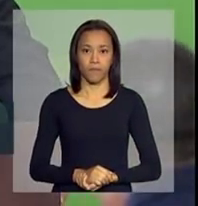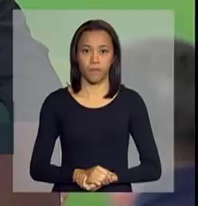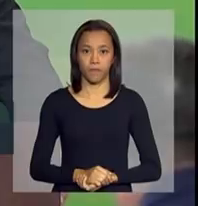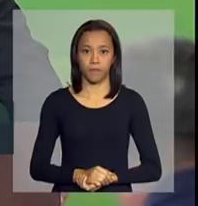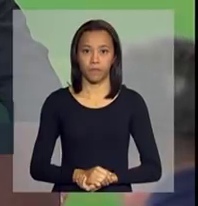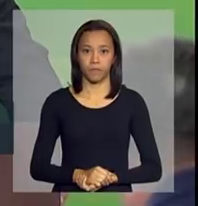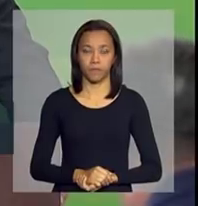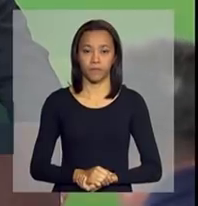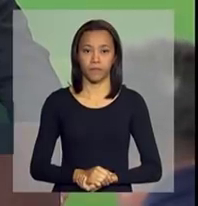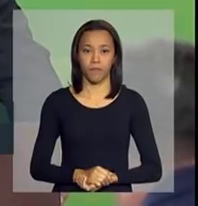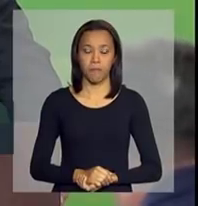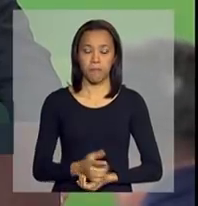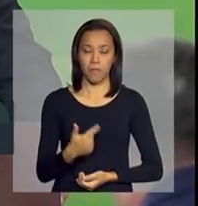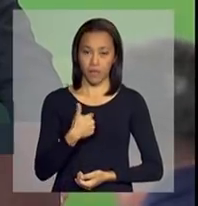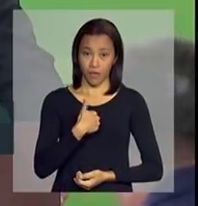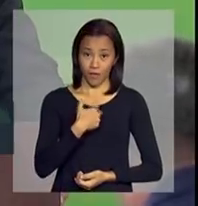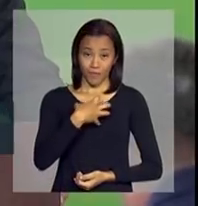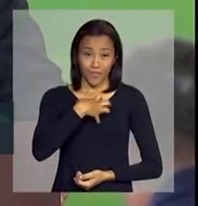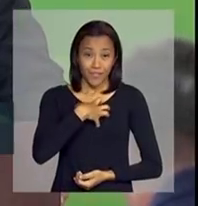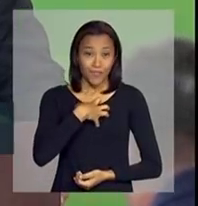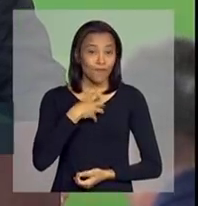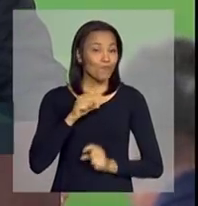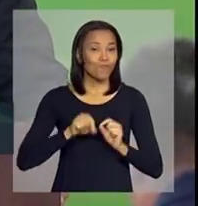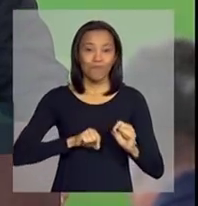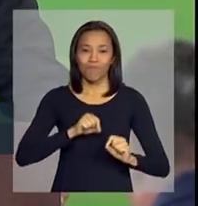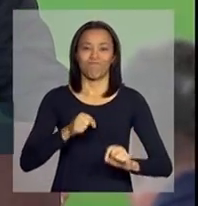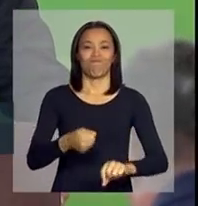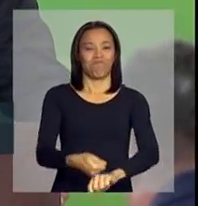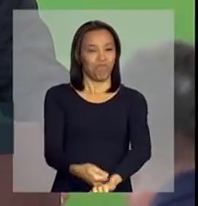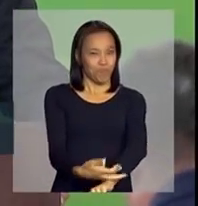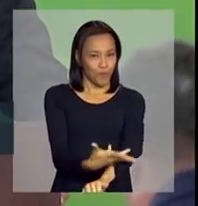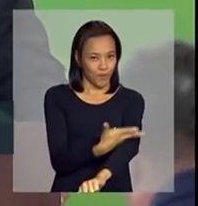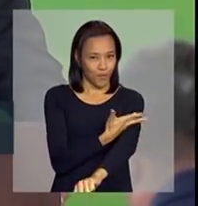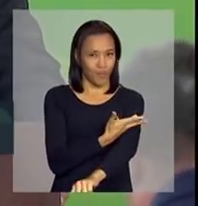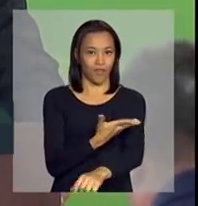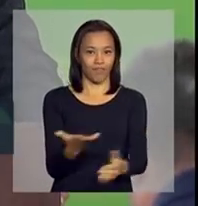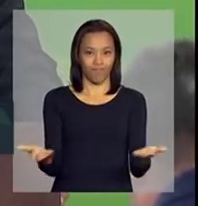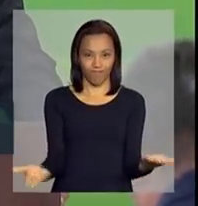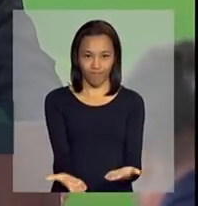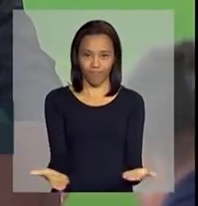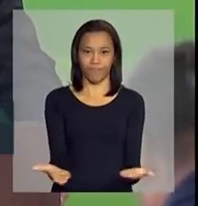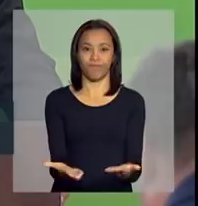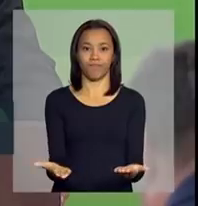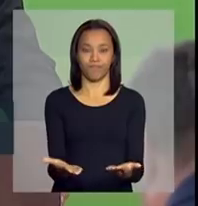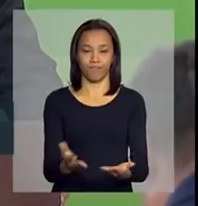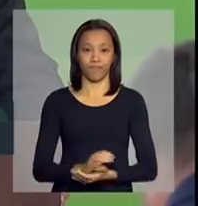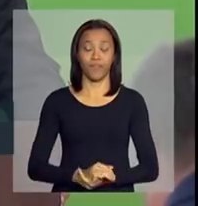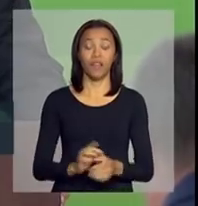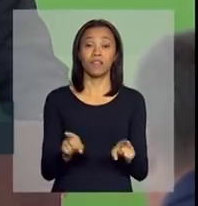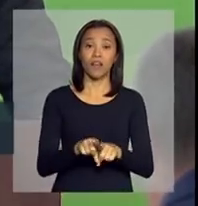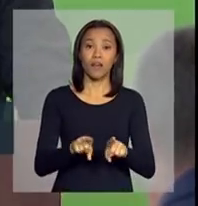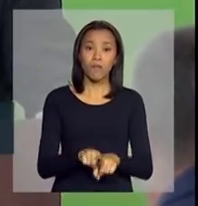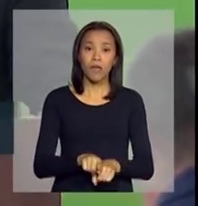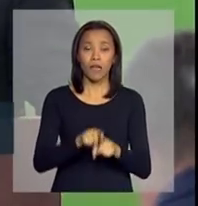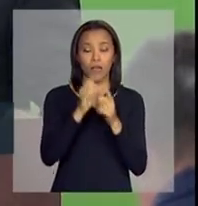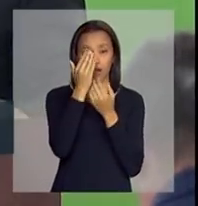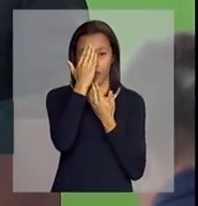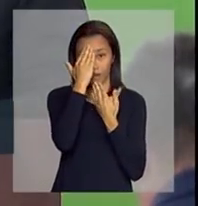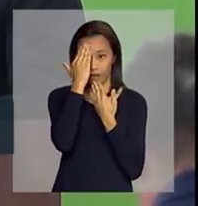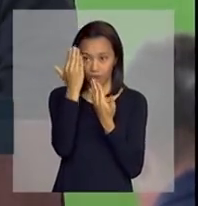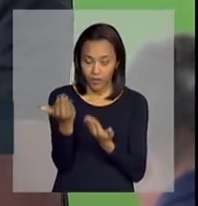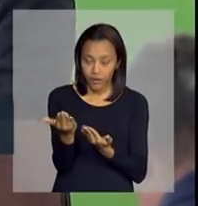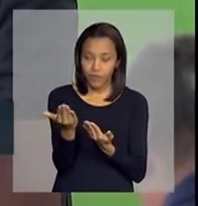eu me sinto emocionado neste momento e agradeço, presidente